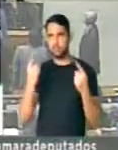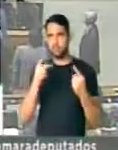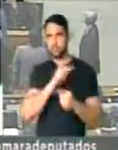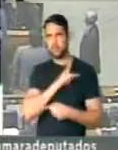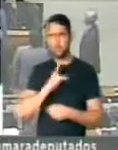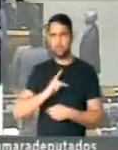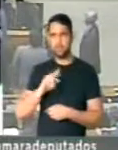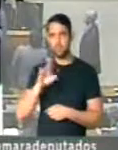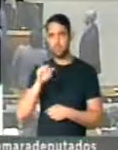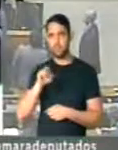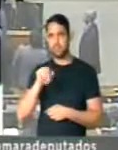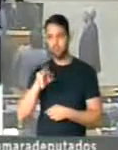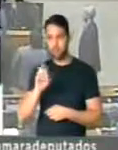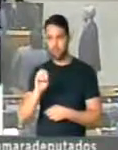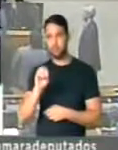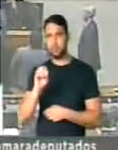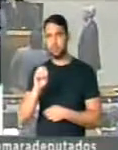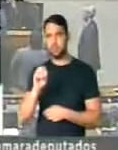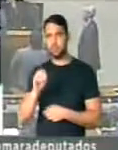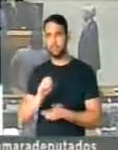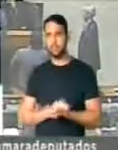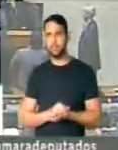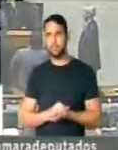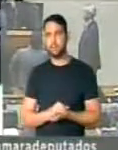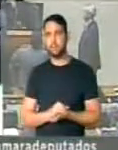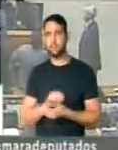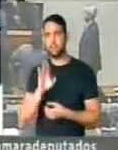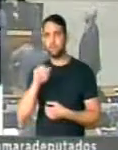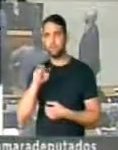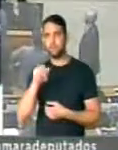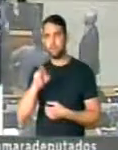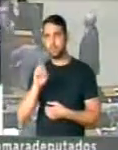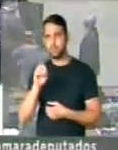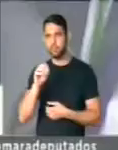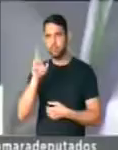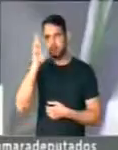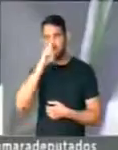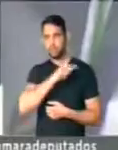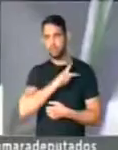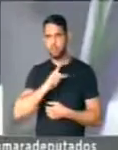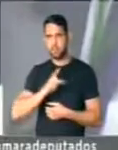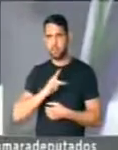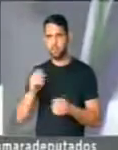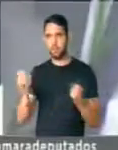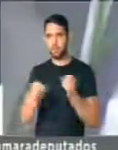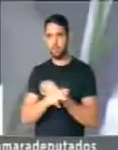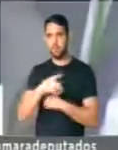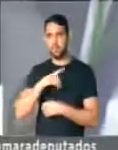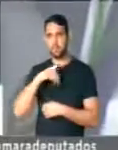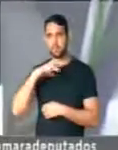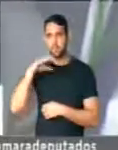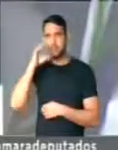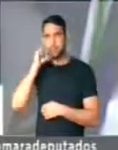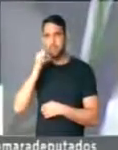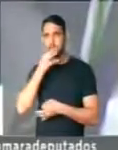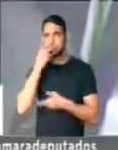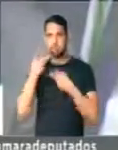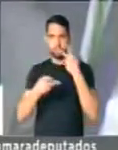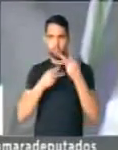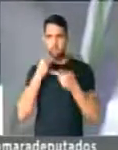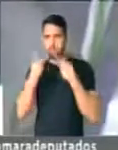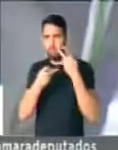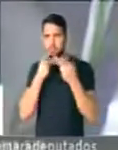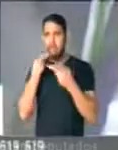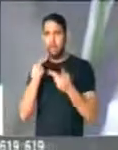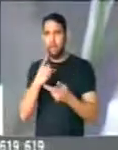Presidente, eu tinha pedido já, presidente. Vou bem boiando. Senhor presidente, acabei de ouvir as colocações